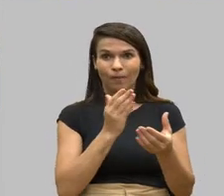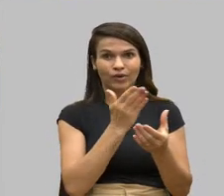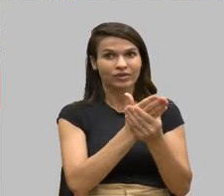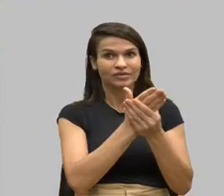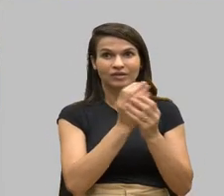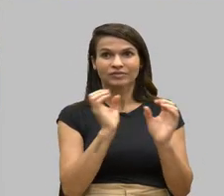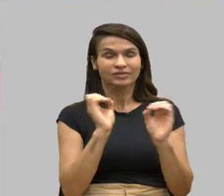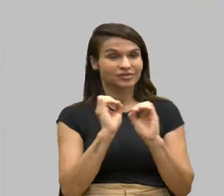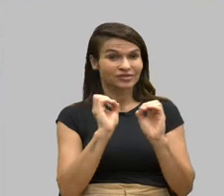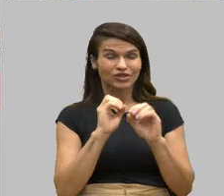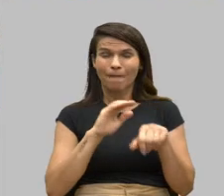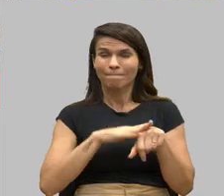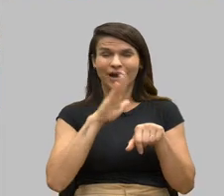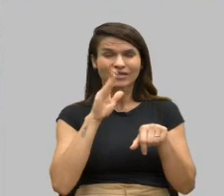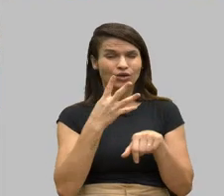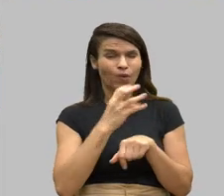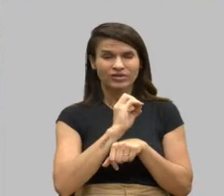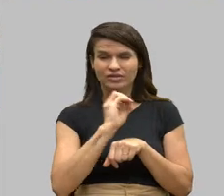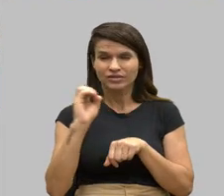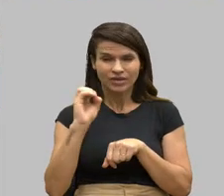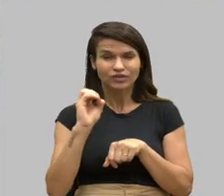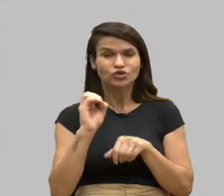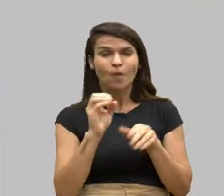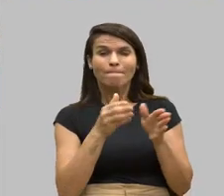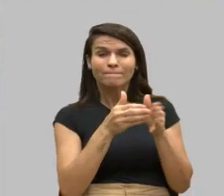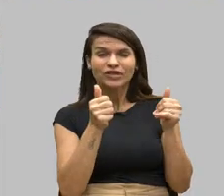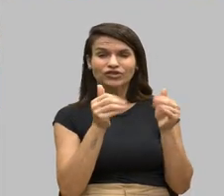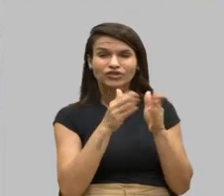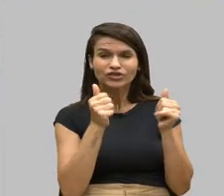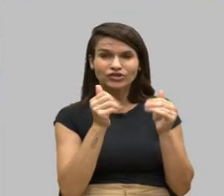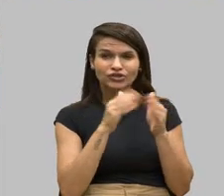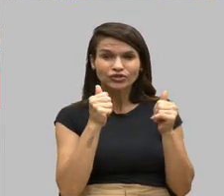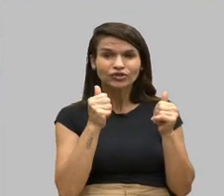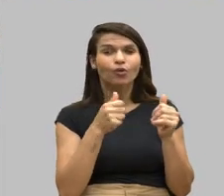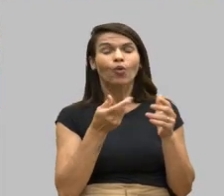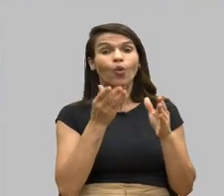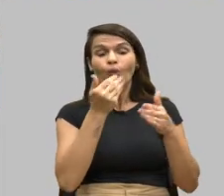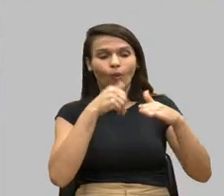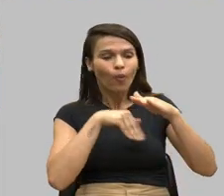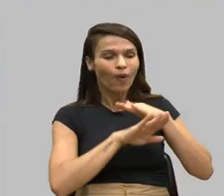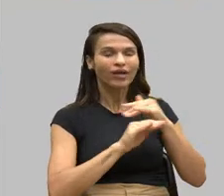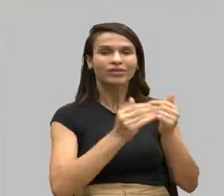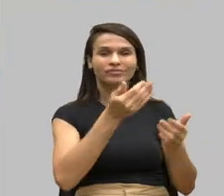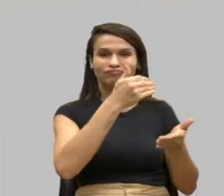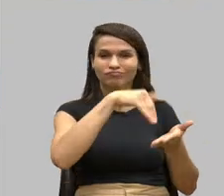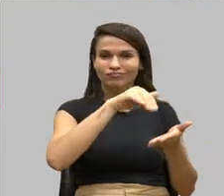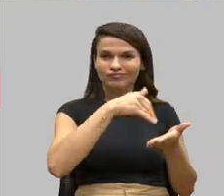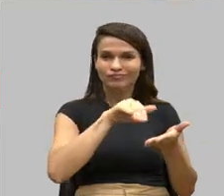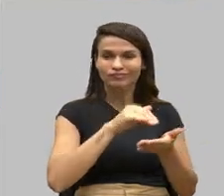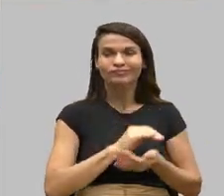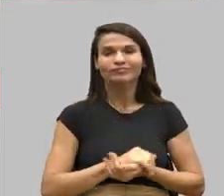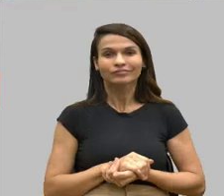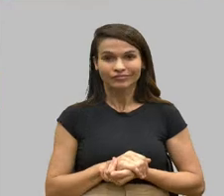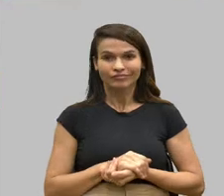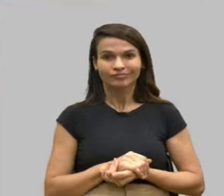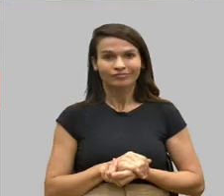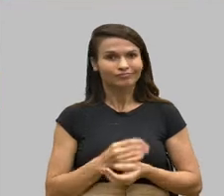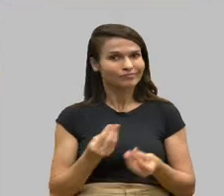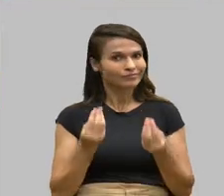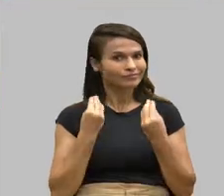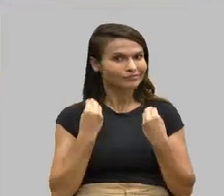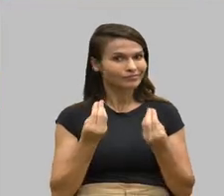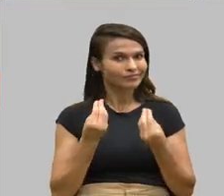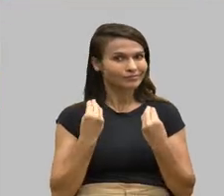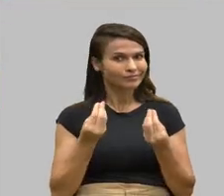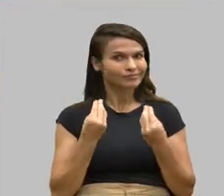Tinham mais de 400 pedidos, tudo guardado na secretaria. Tem lógica uma coisa dessa?